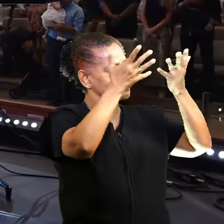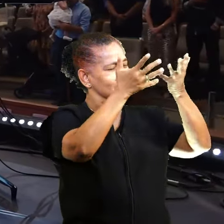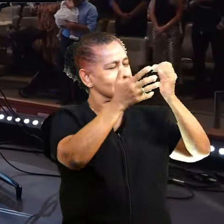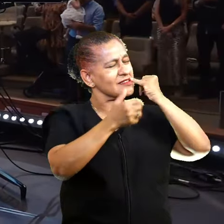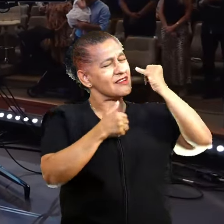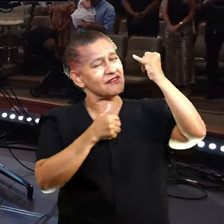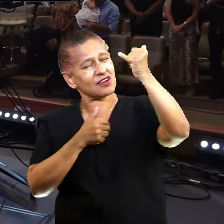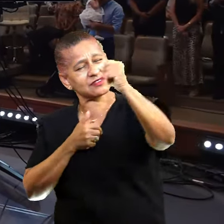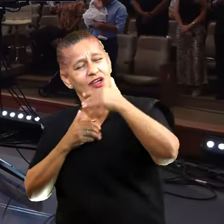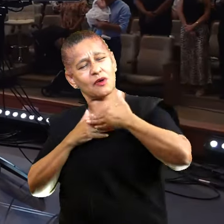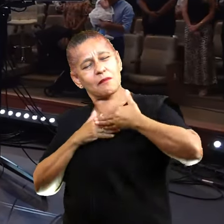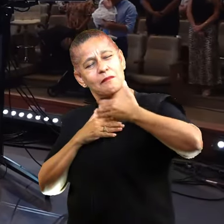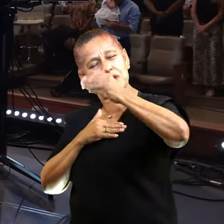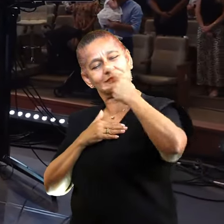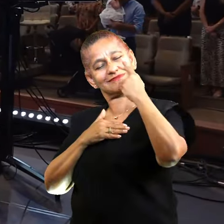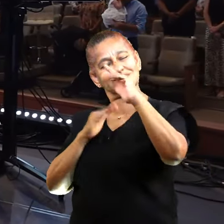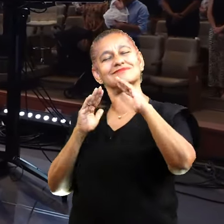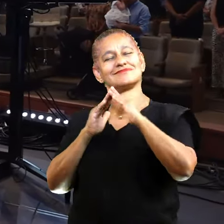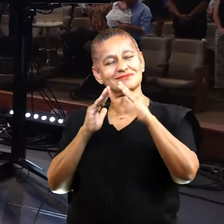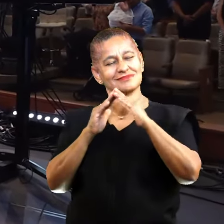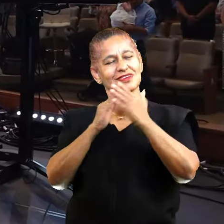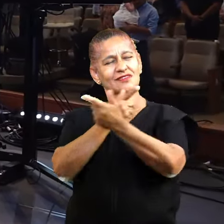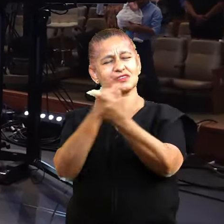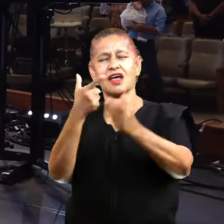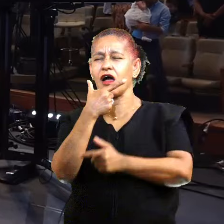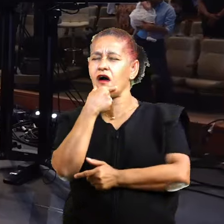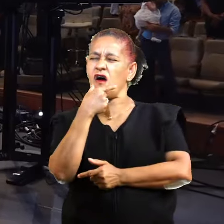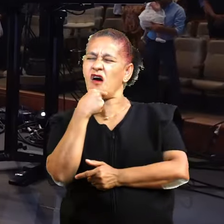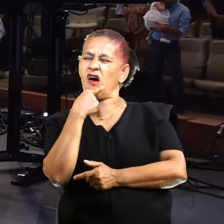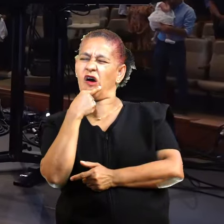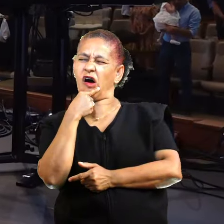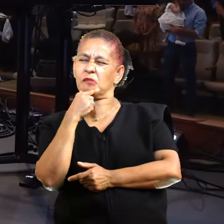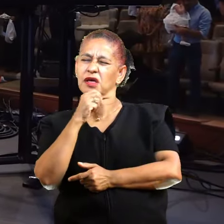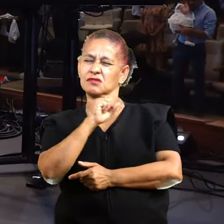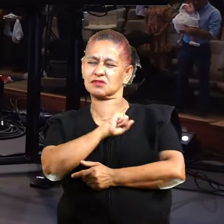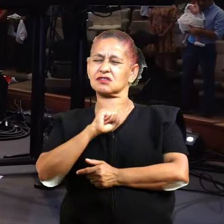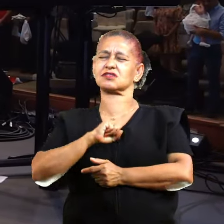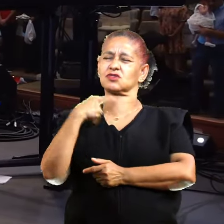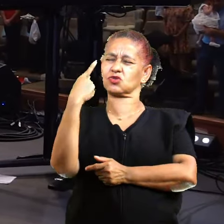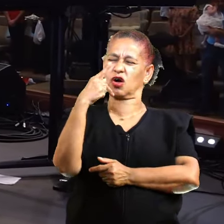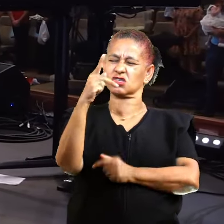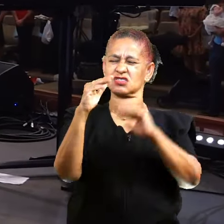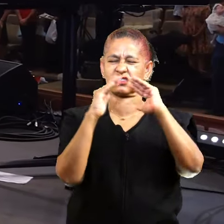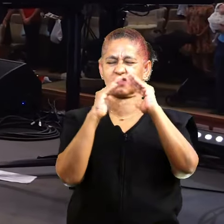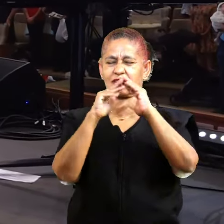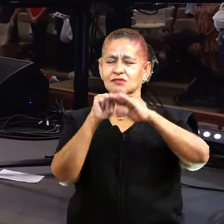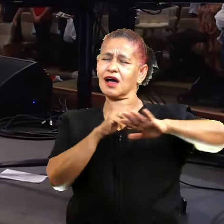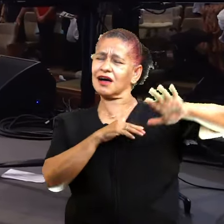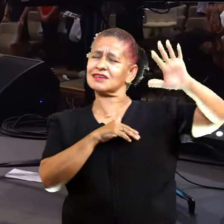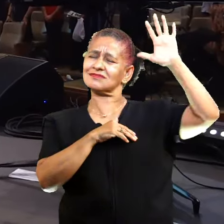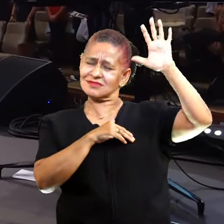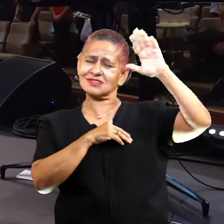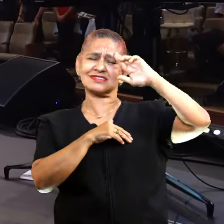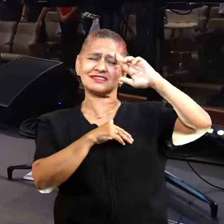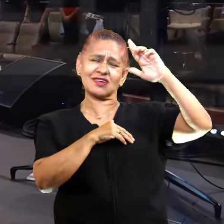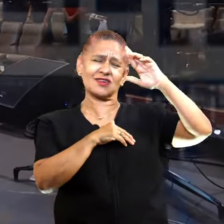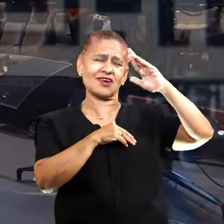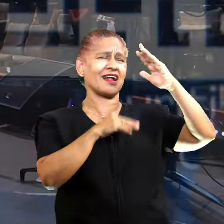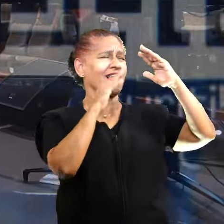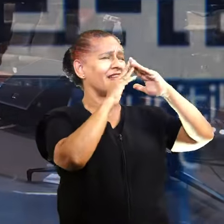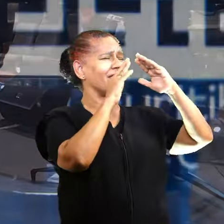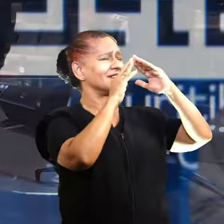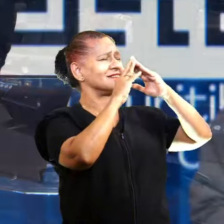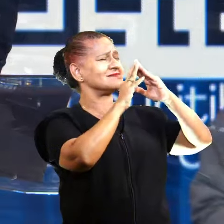missão começa lá na sua casa, você homem, sacerdote da sua casa, levanta a sua mão e fala, Senhor, lá em casa,